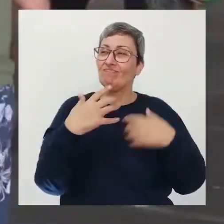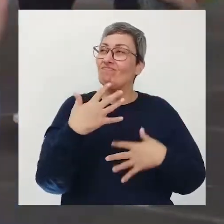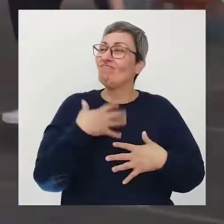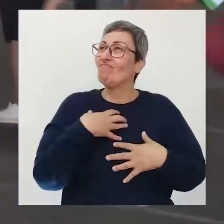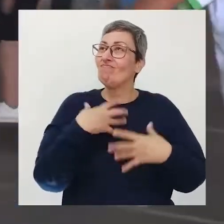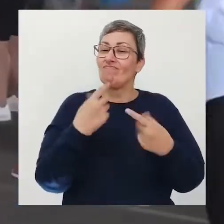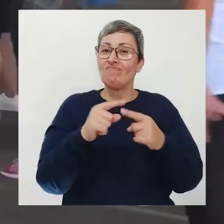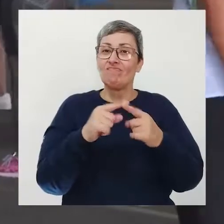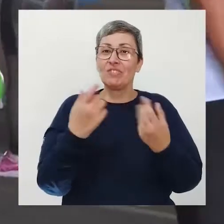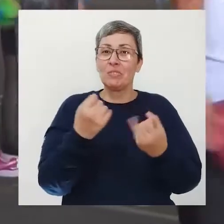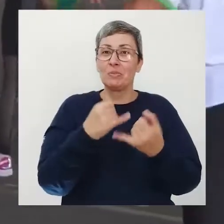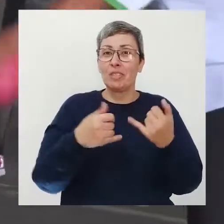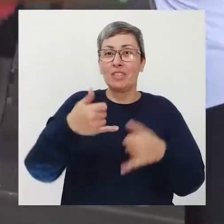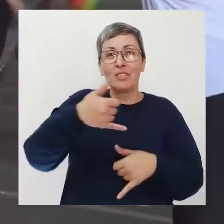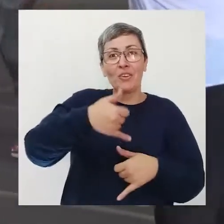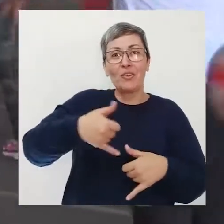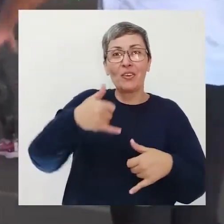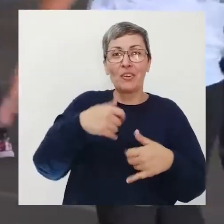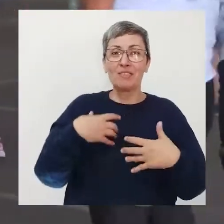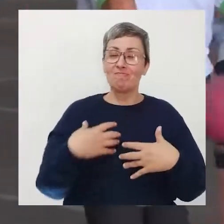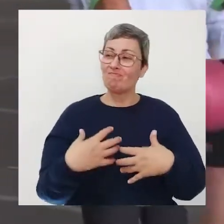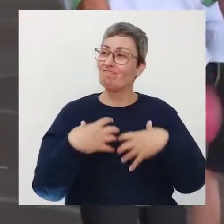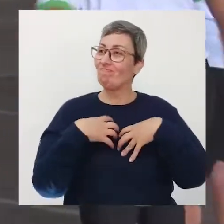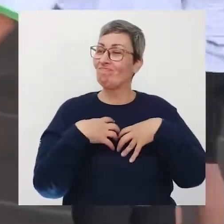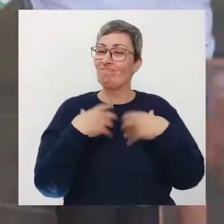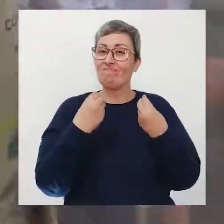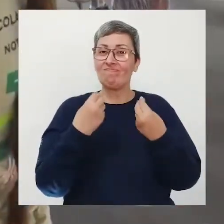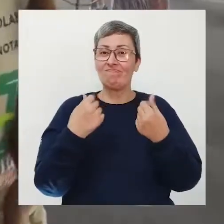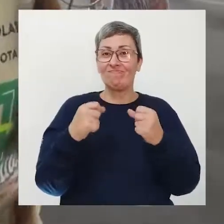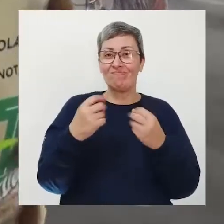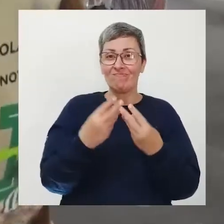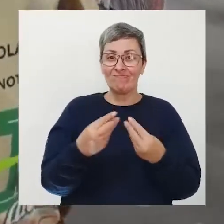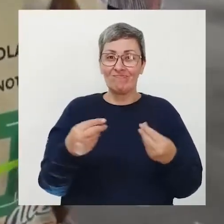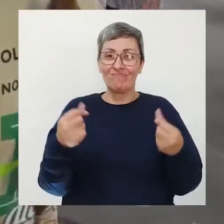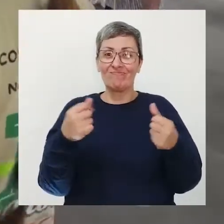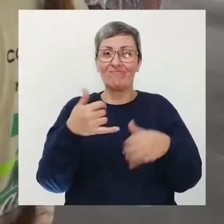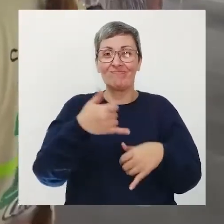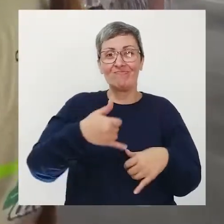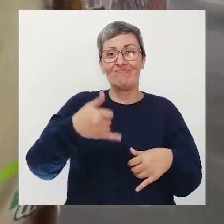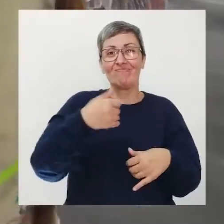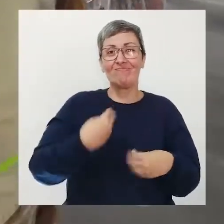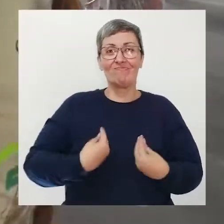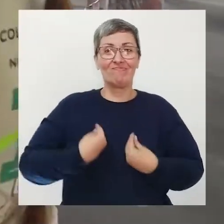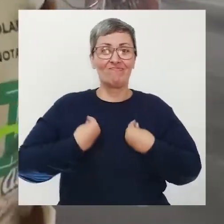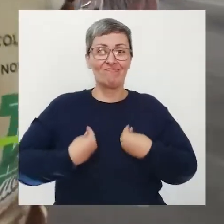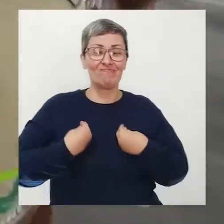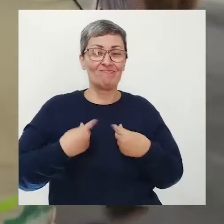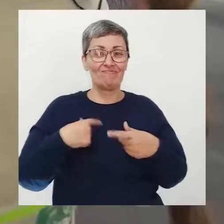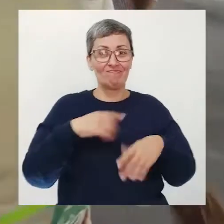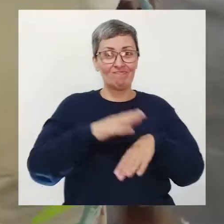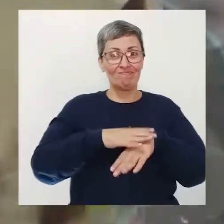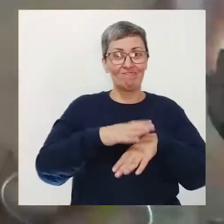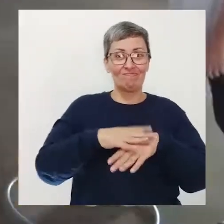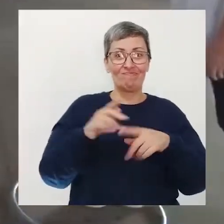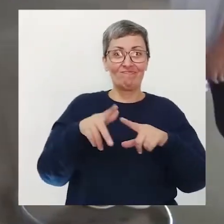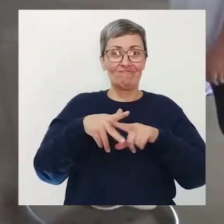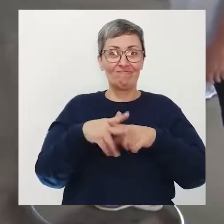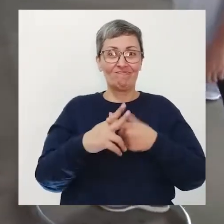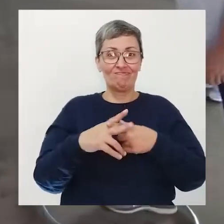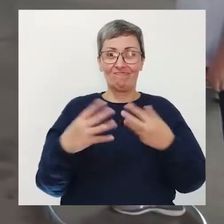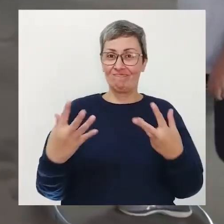de vitalidade faz uma manutenção incrível no corpo os benefícios da atividade física na terceira idade